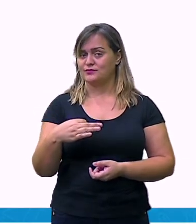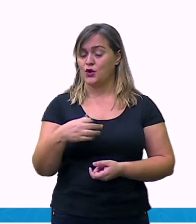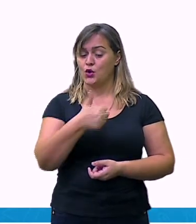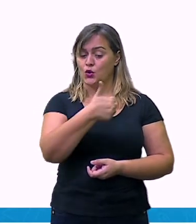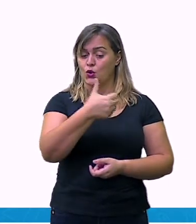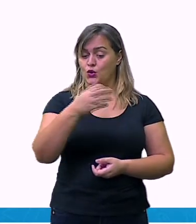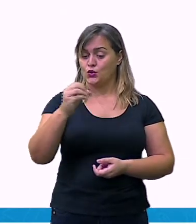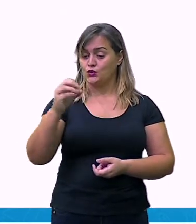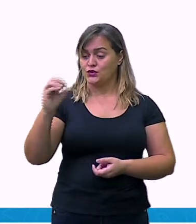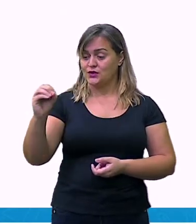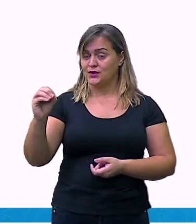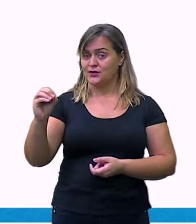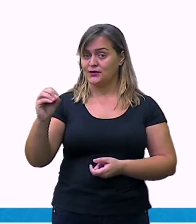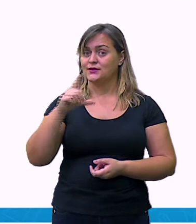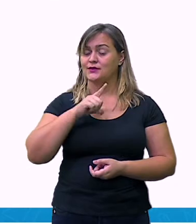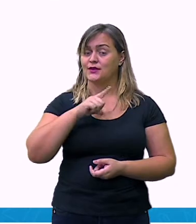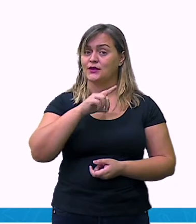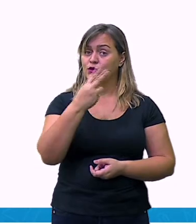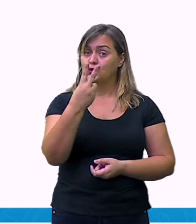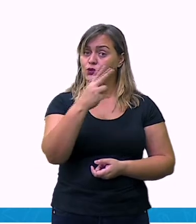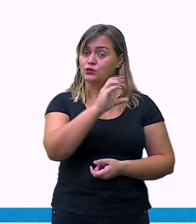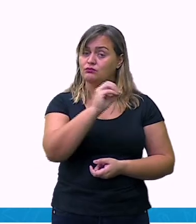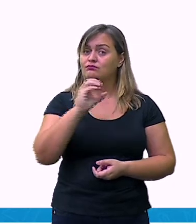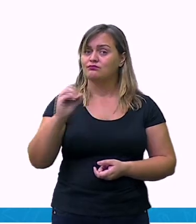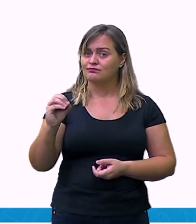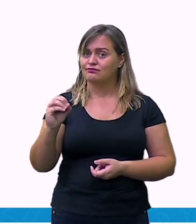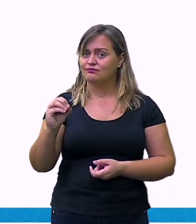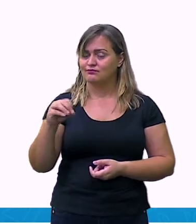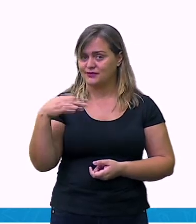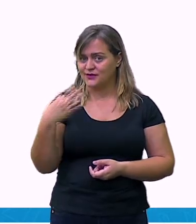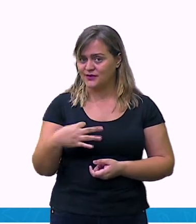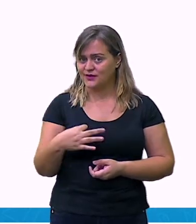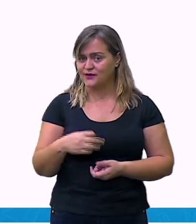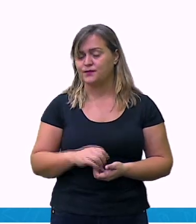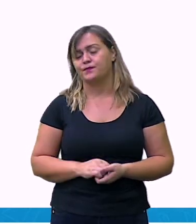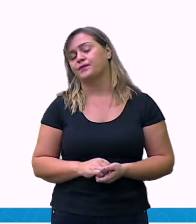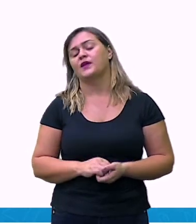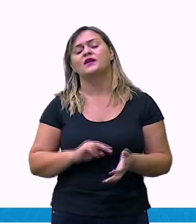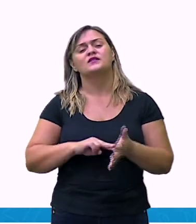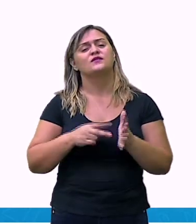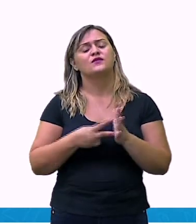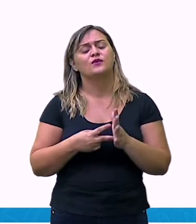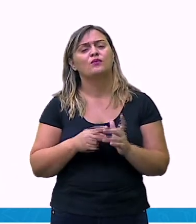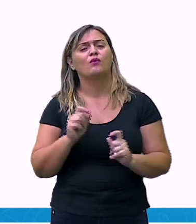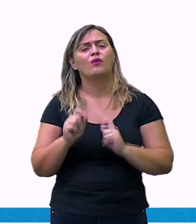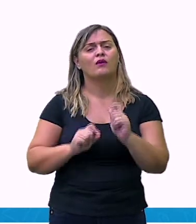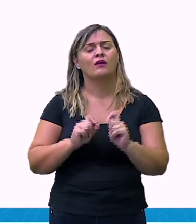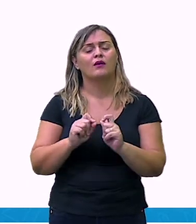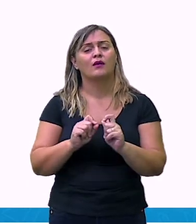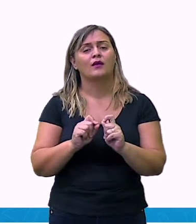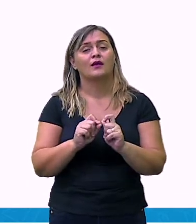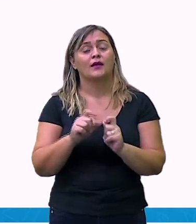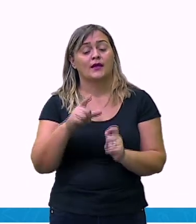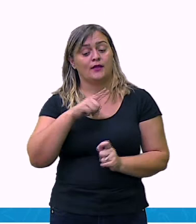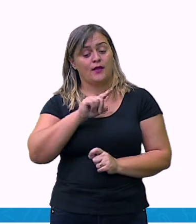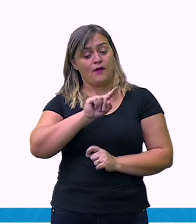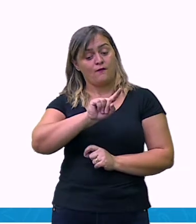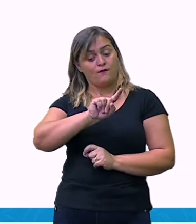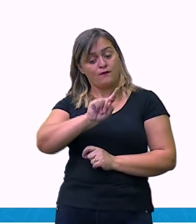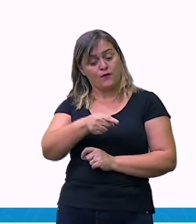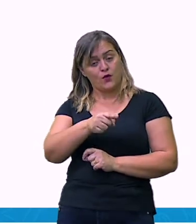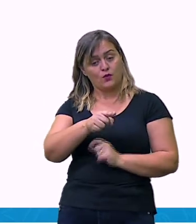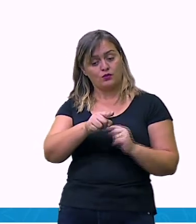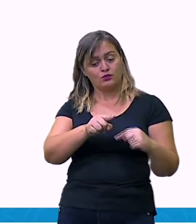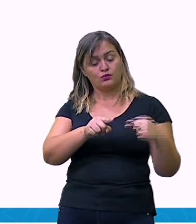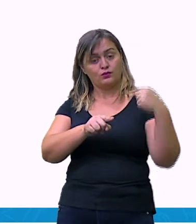a minha vírgula, só poderá ter dois algarismos. Então, observando